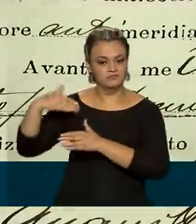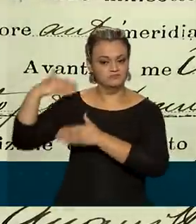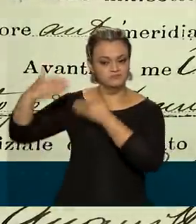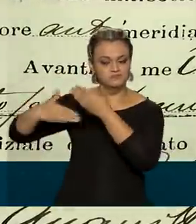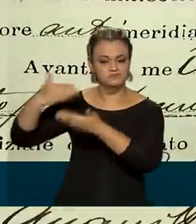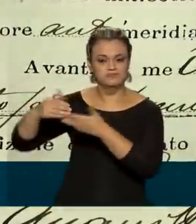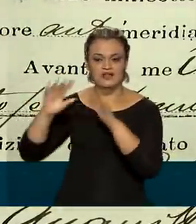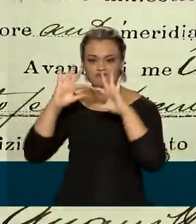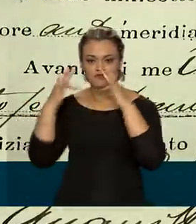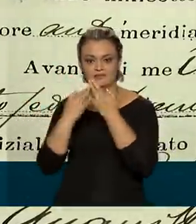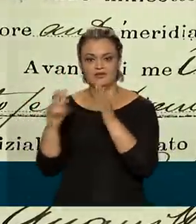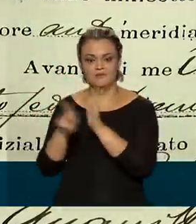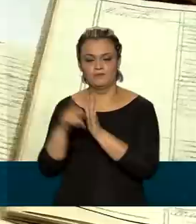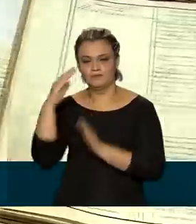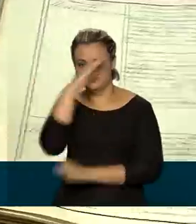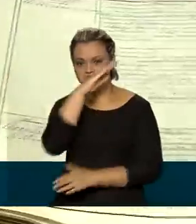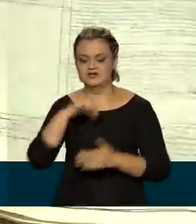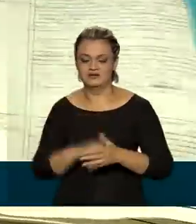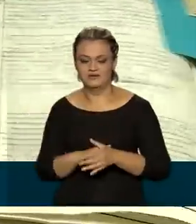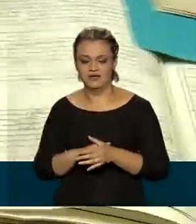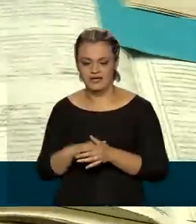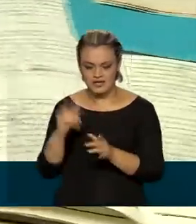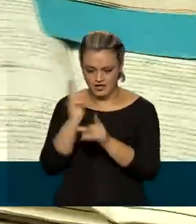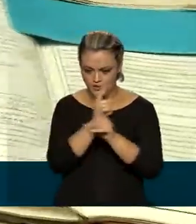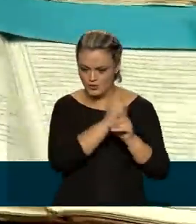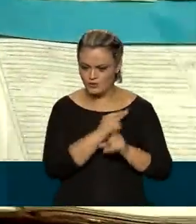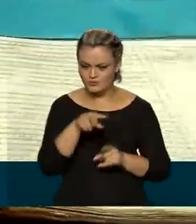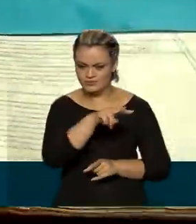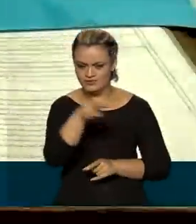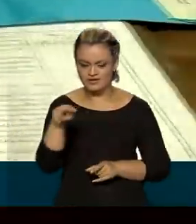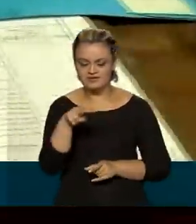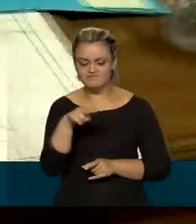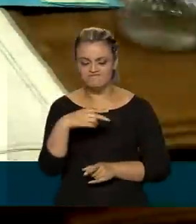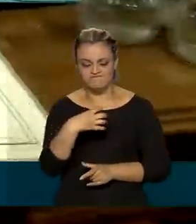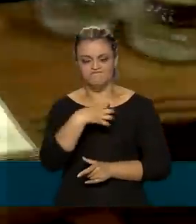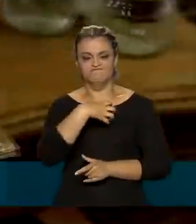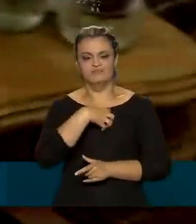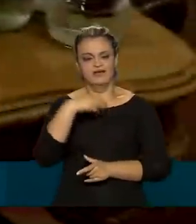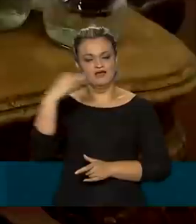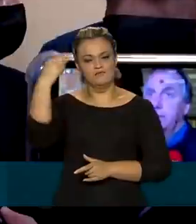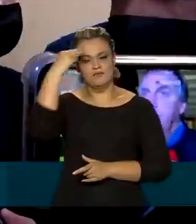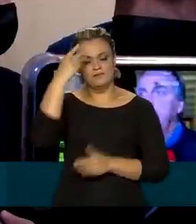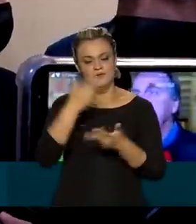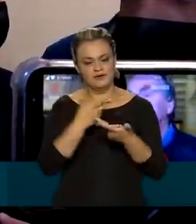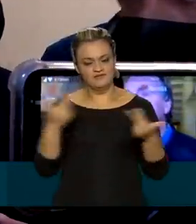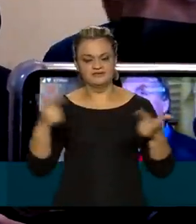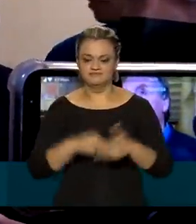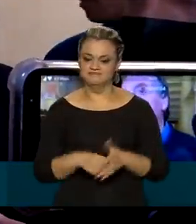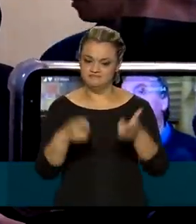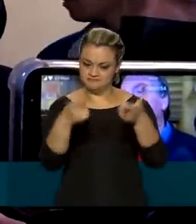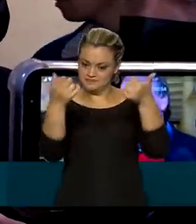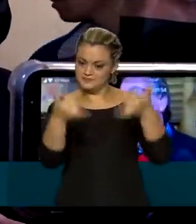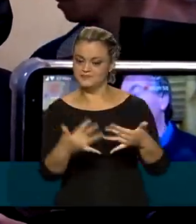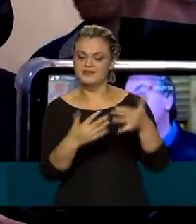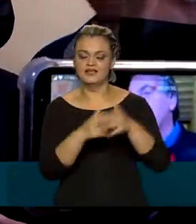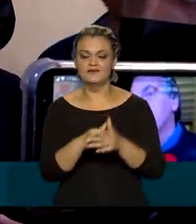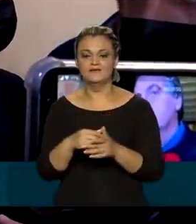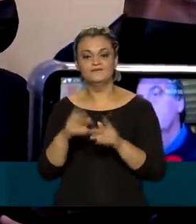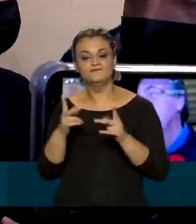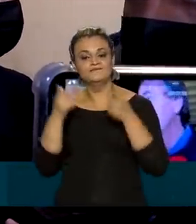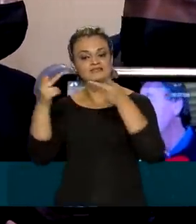de Bolsonaro. Um reencontro, segundo o presidente, cheio de significados e memórias. Eu vim aqui ver